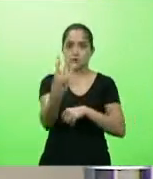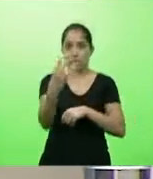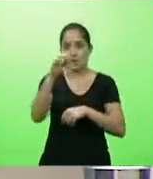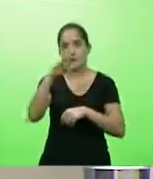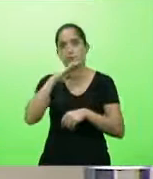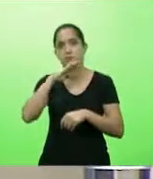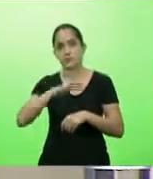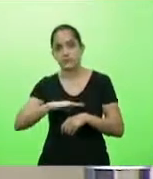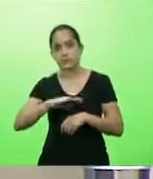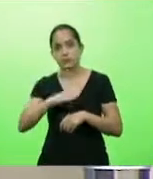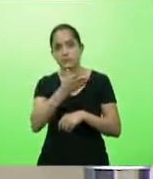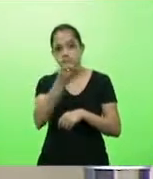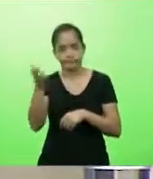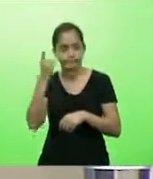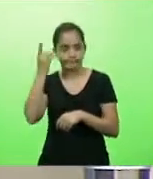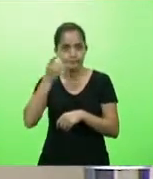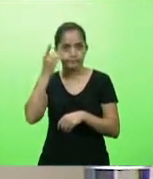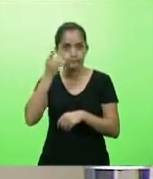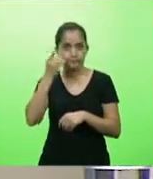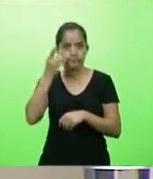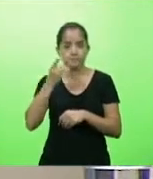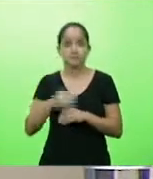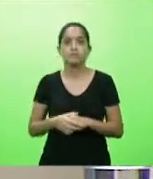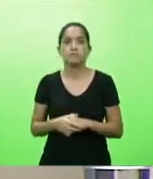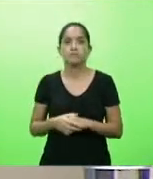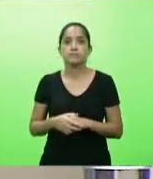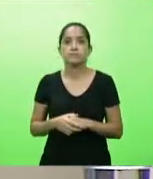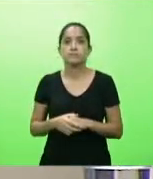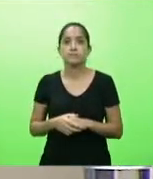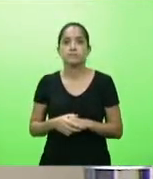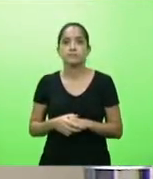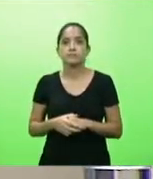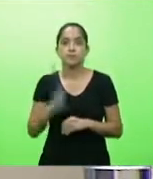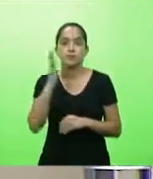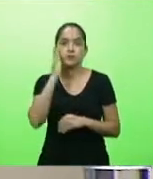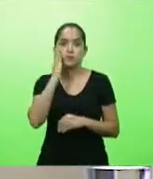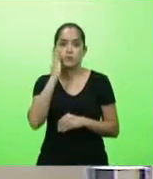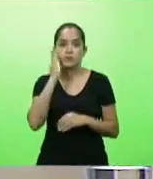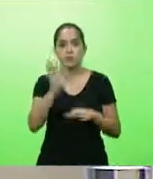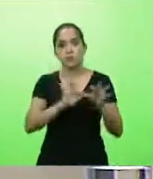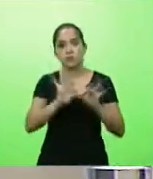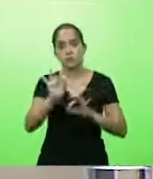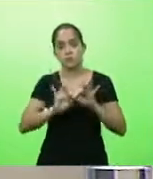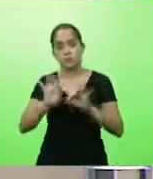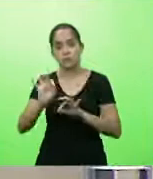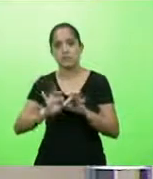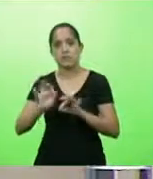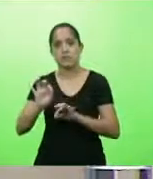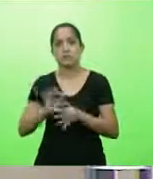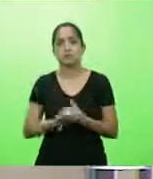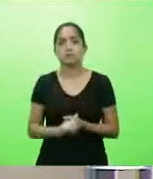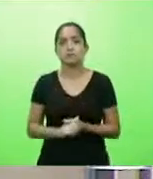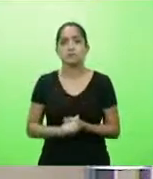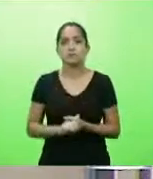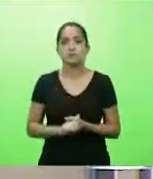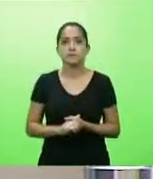Para que os deputados possam se organizarem com as suas agendas.